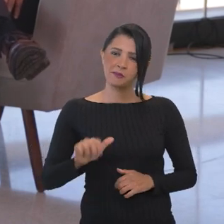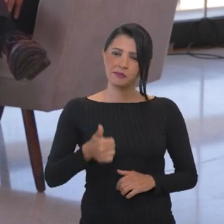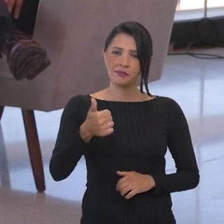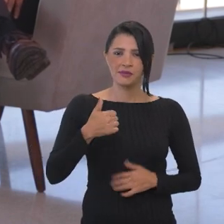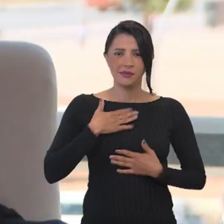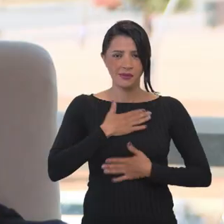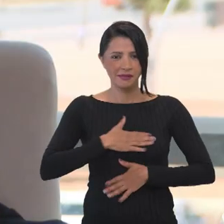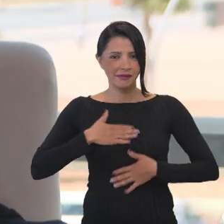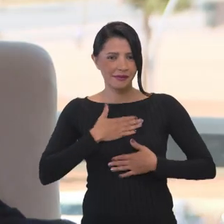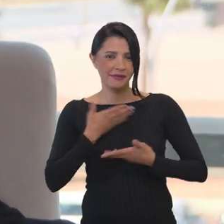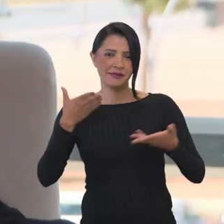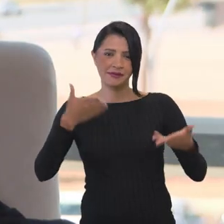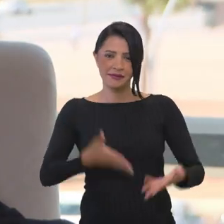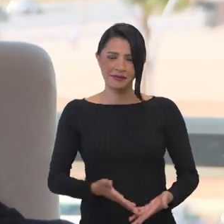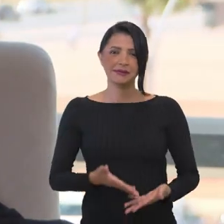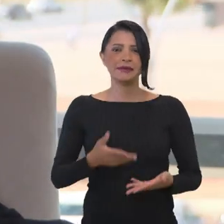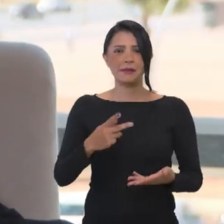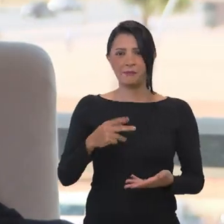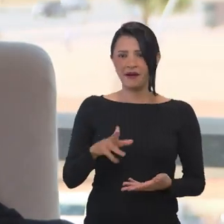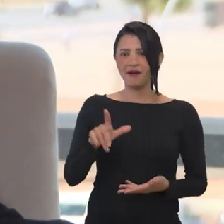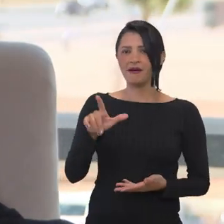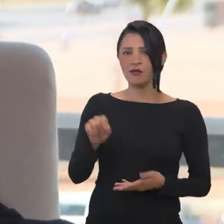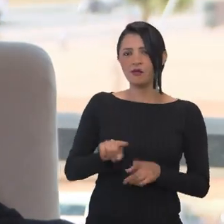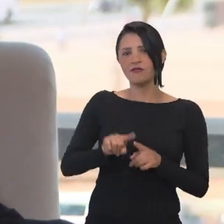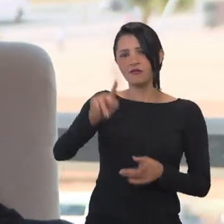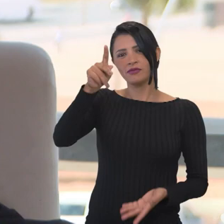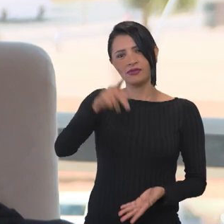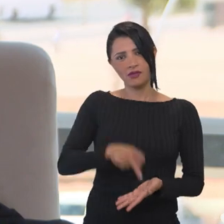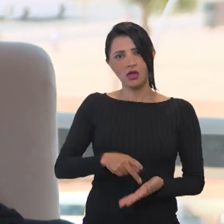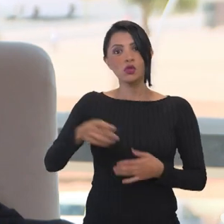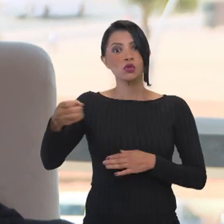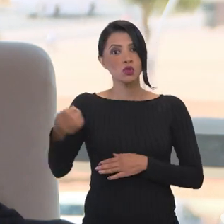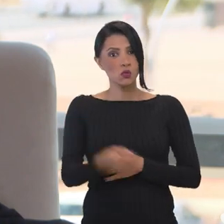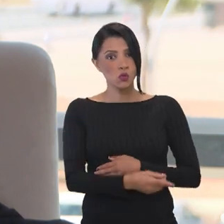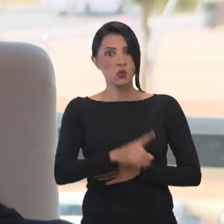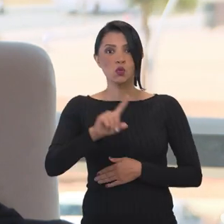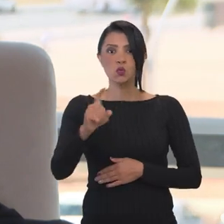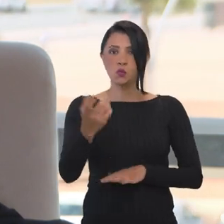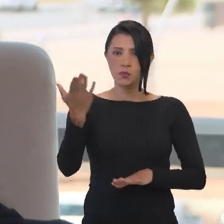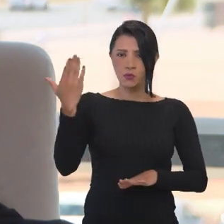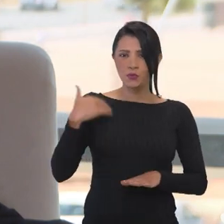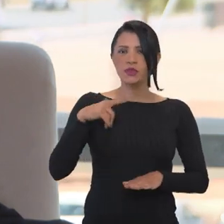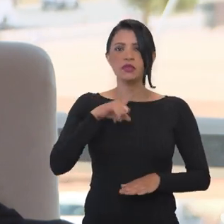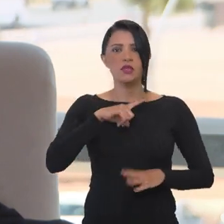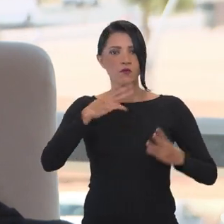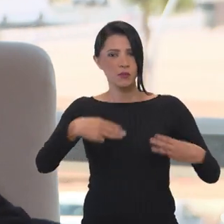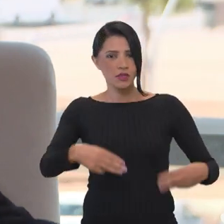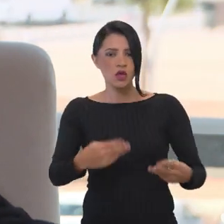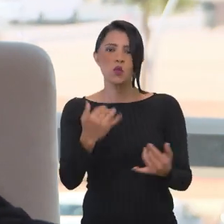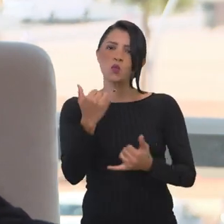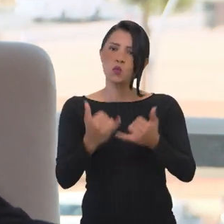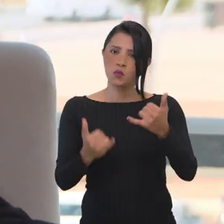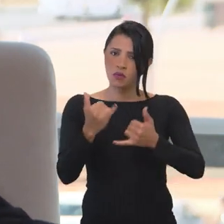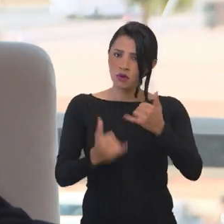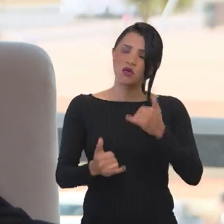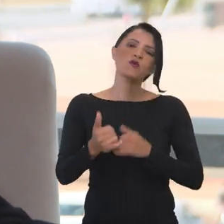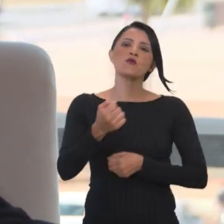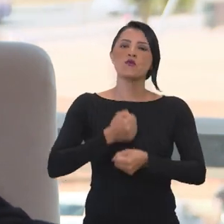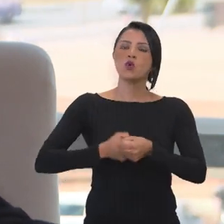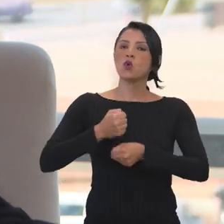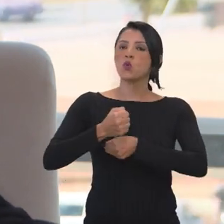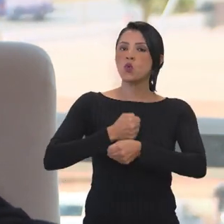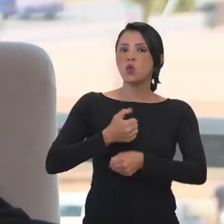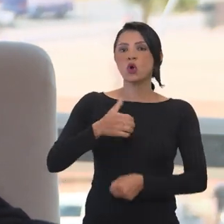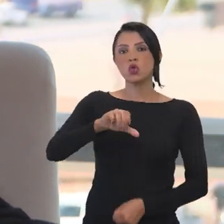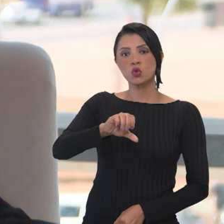acho que é um prazer estar aqui, Paulo. De fato, é uma inovação nos últimos... a última vez que a gente teve um ministério parecido com esse foi